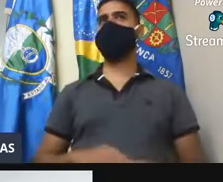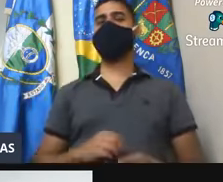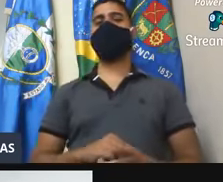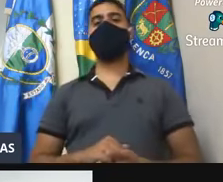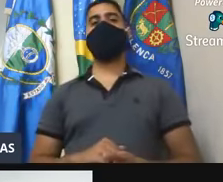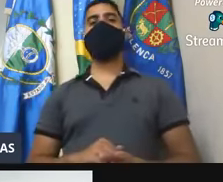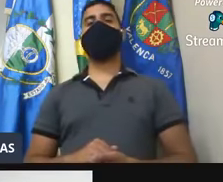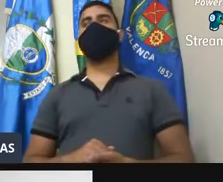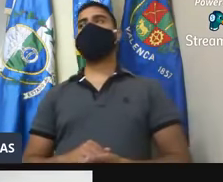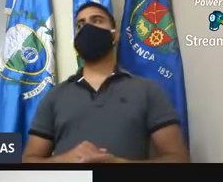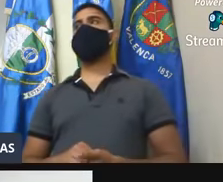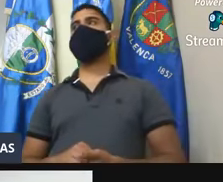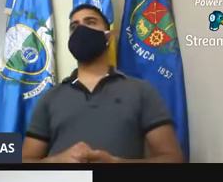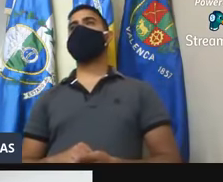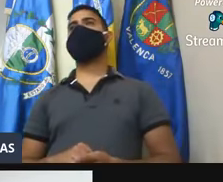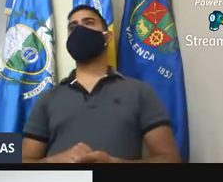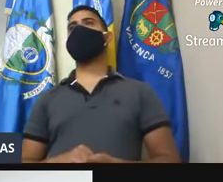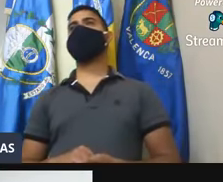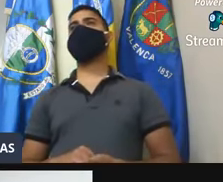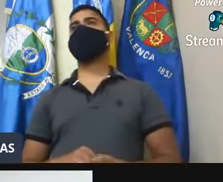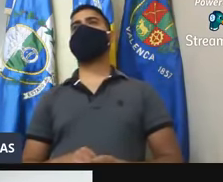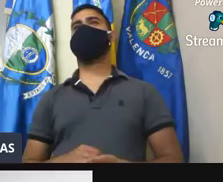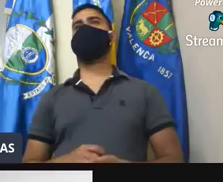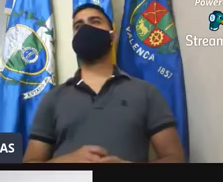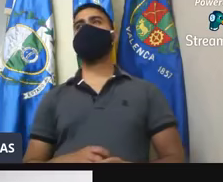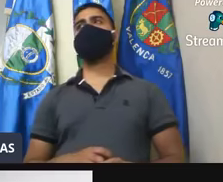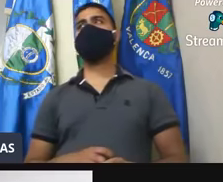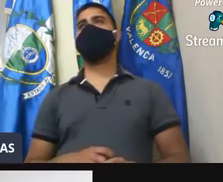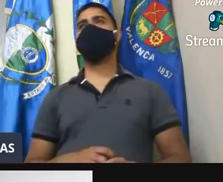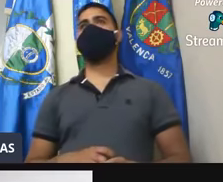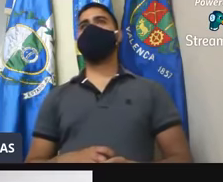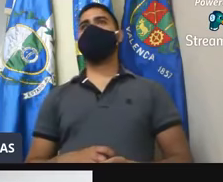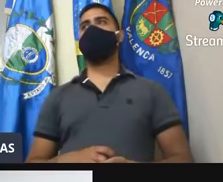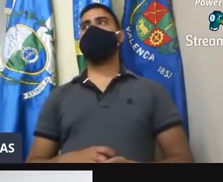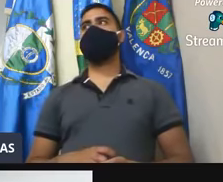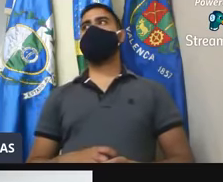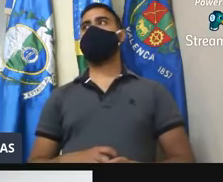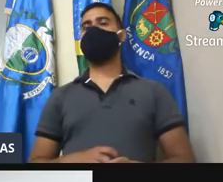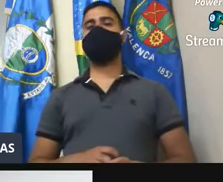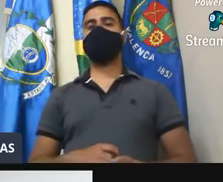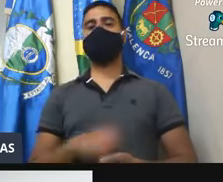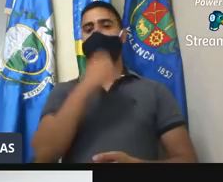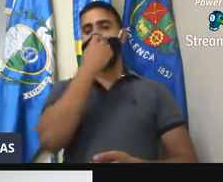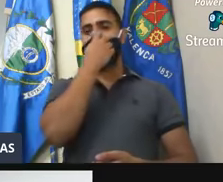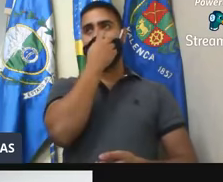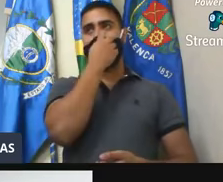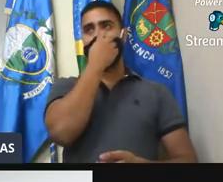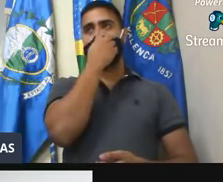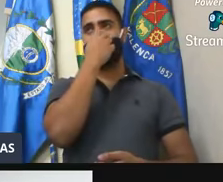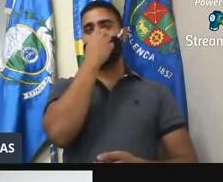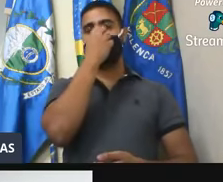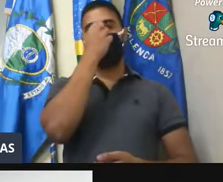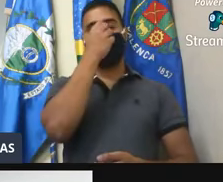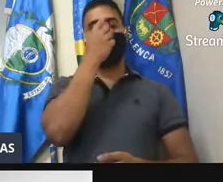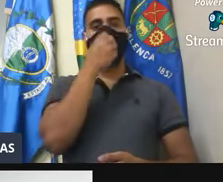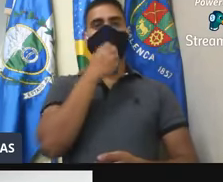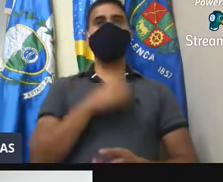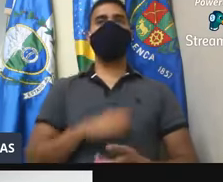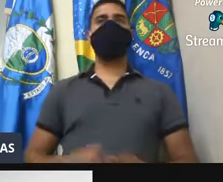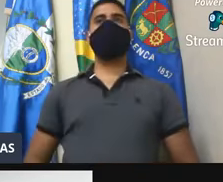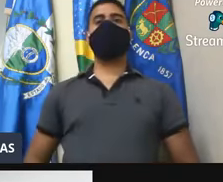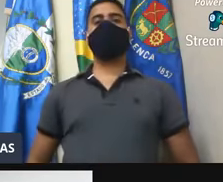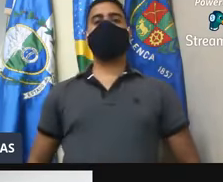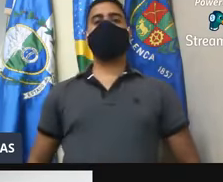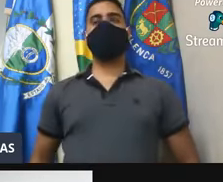vereador, Pedro Paulo Magalhães Graça. Senhor presidente, senhores da mesa, demais colegas vereadores,